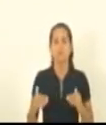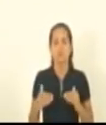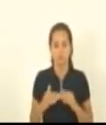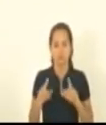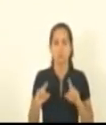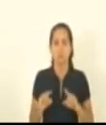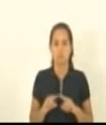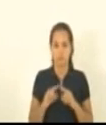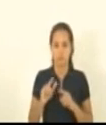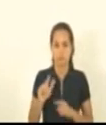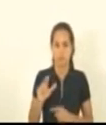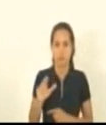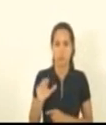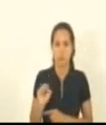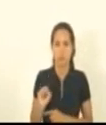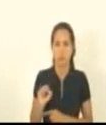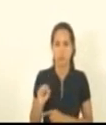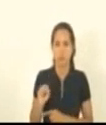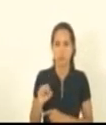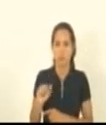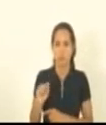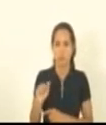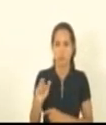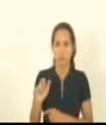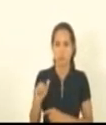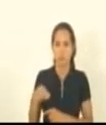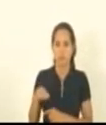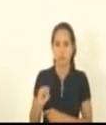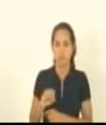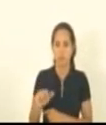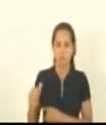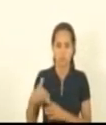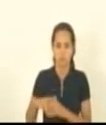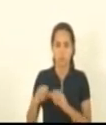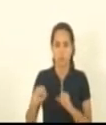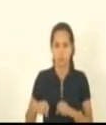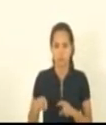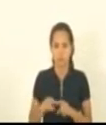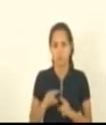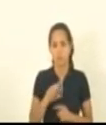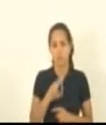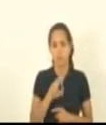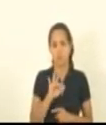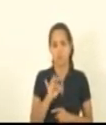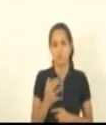o relator Lucas Escaramuça sim. Lucas Escaramuça sim. Alcântaro Filho